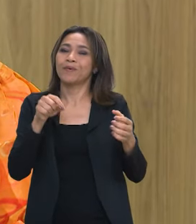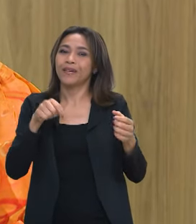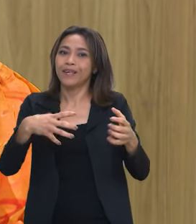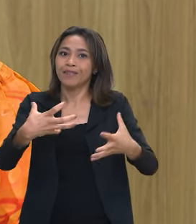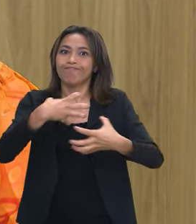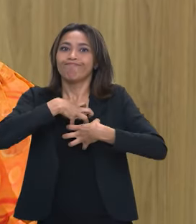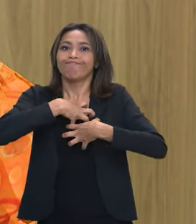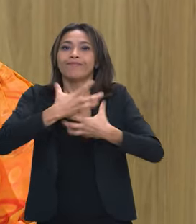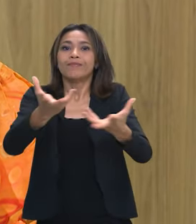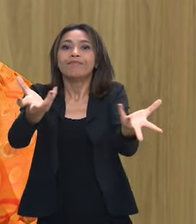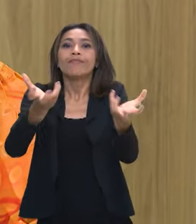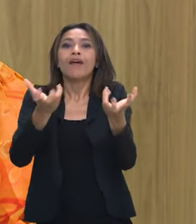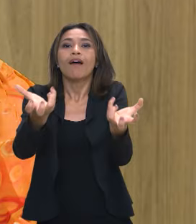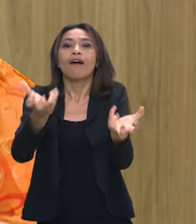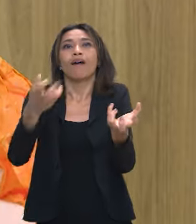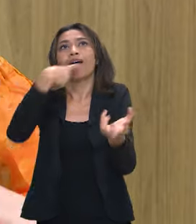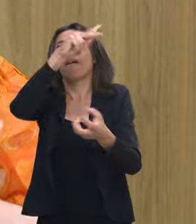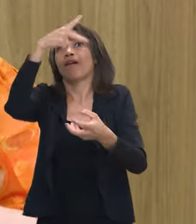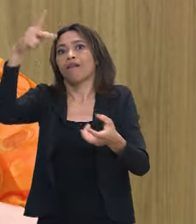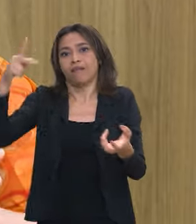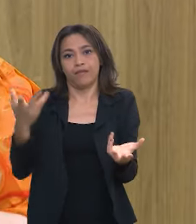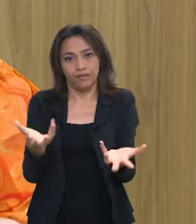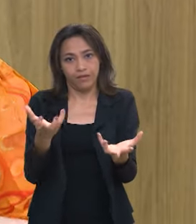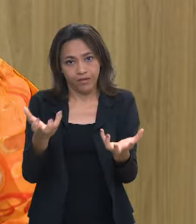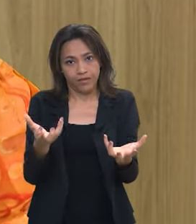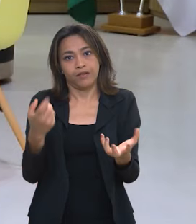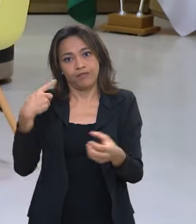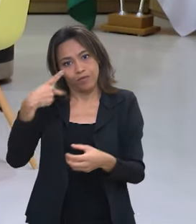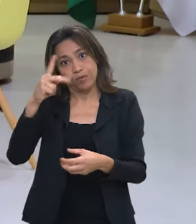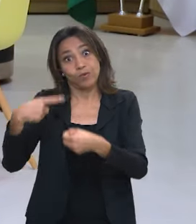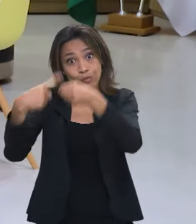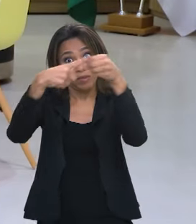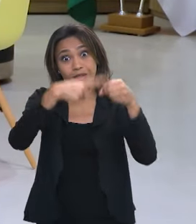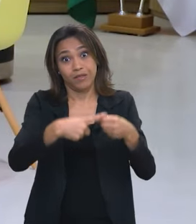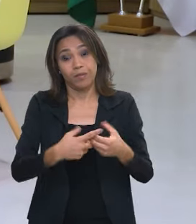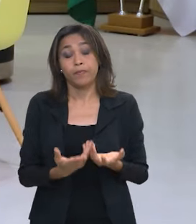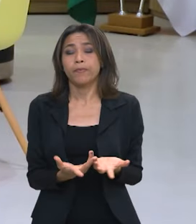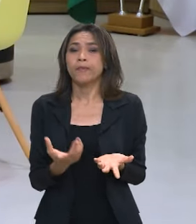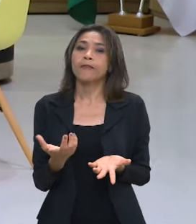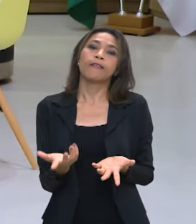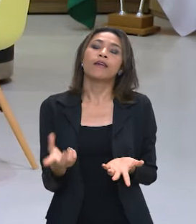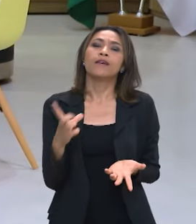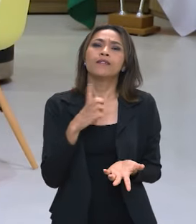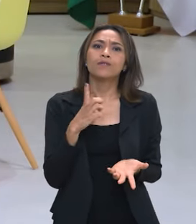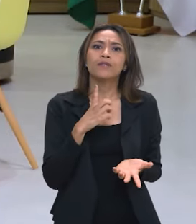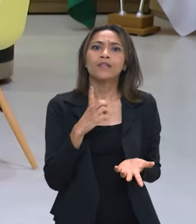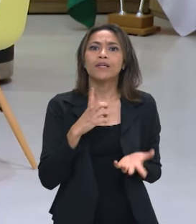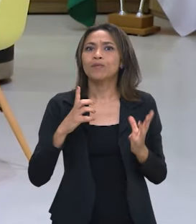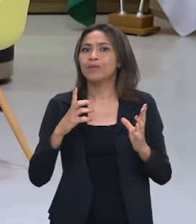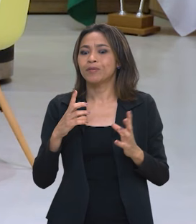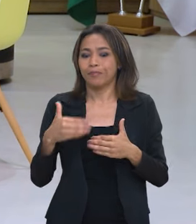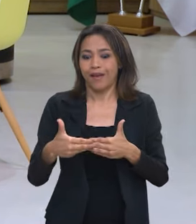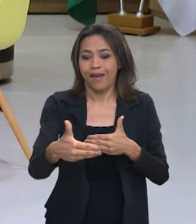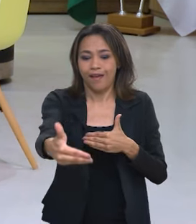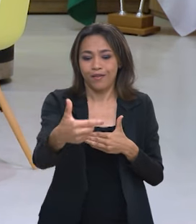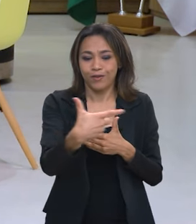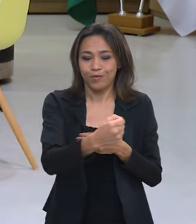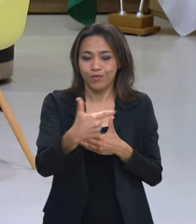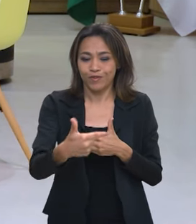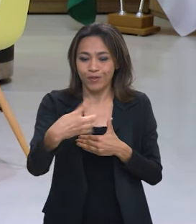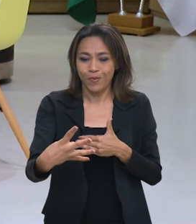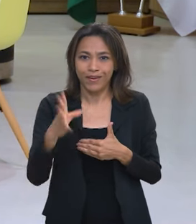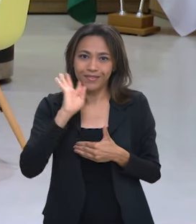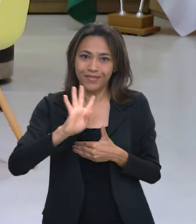aspiração local onde se vive a saúde que é nos municípios então temos tudo para esperar um